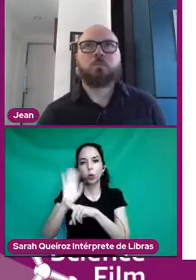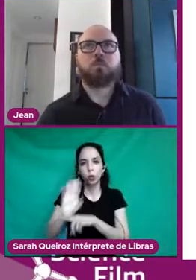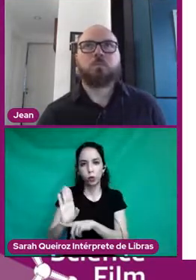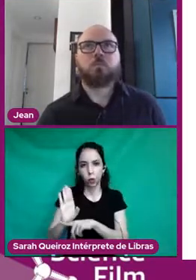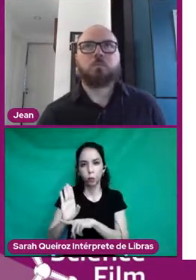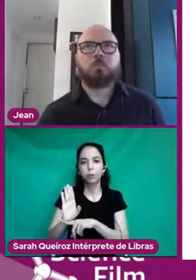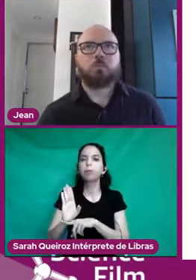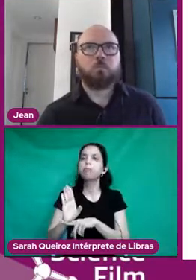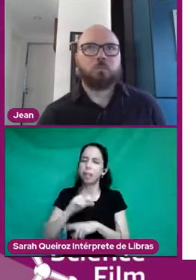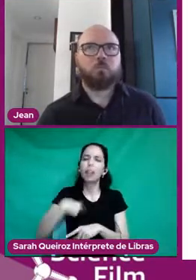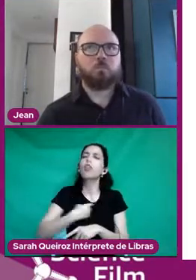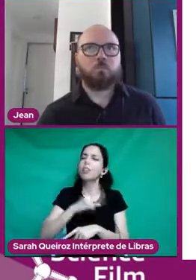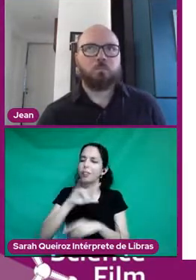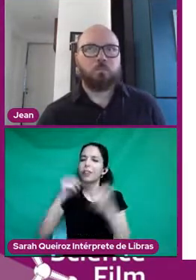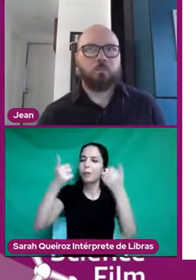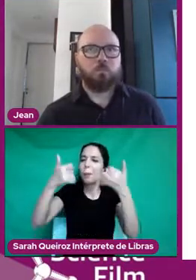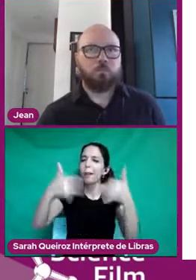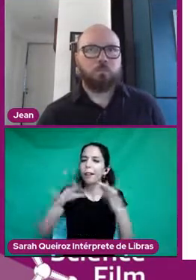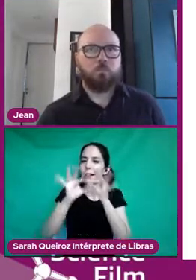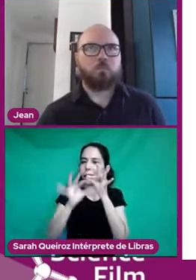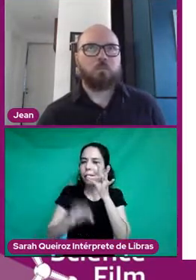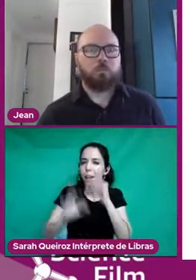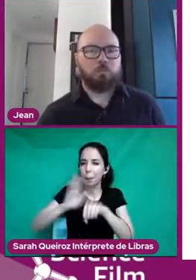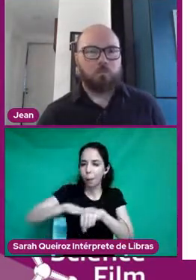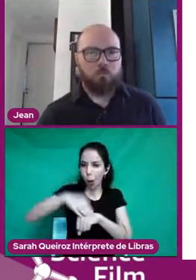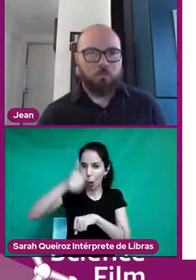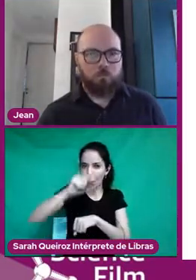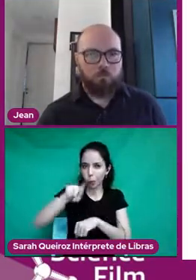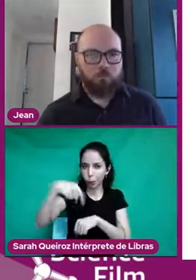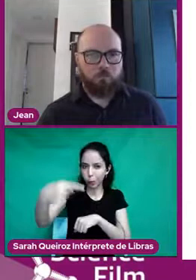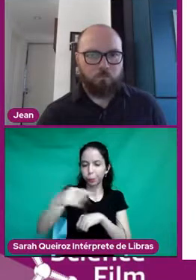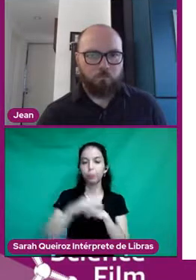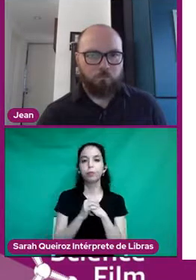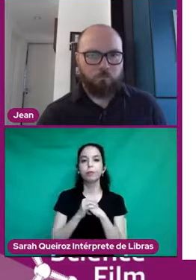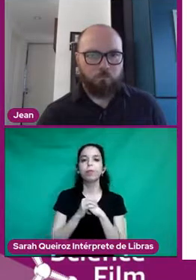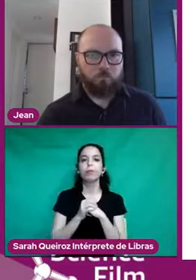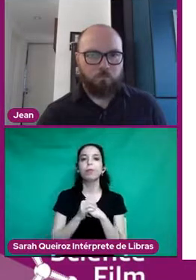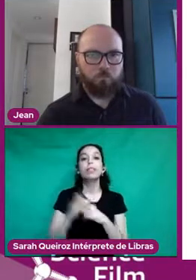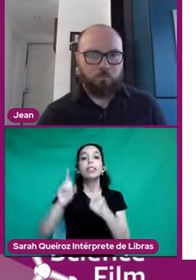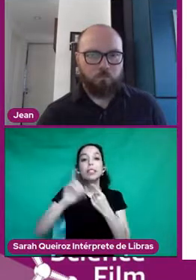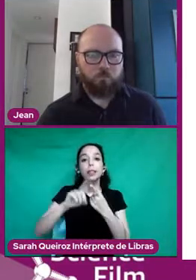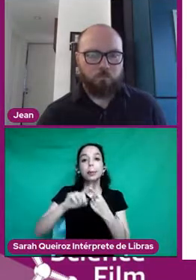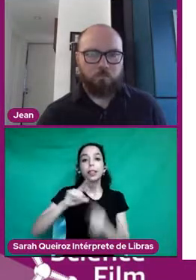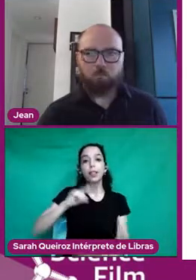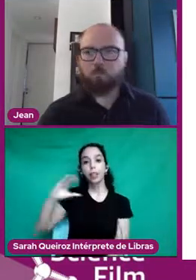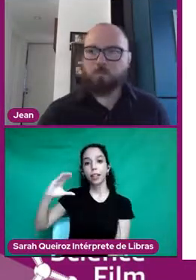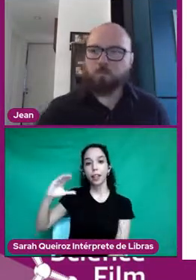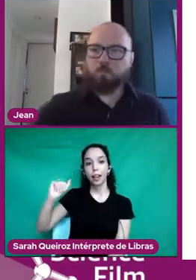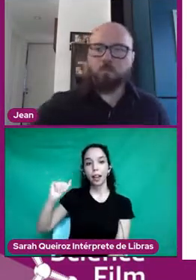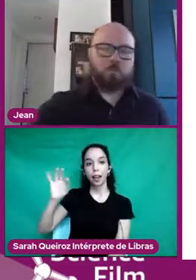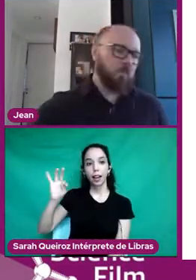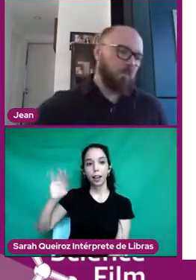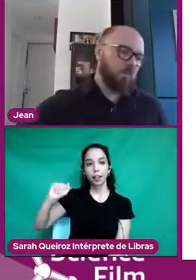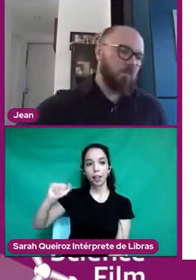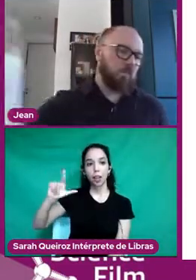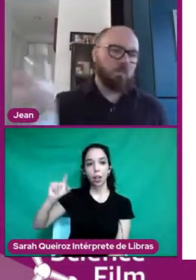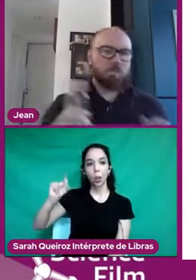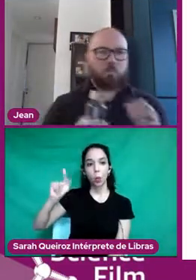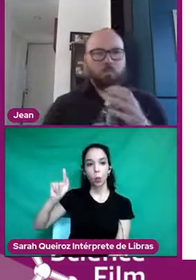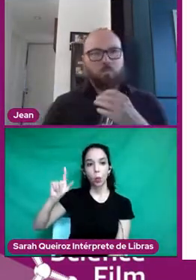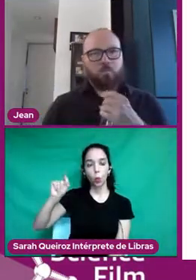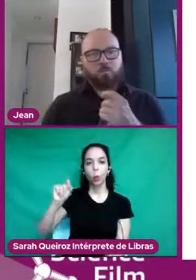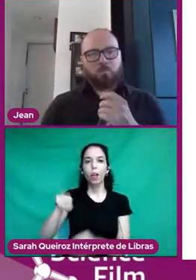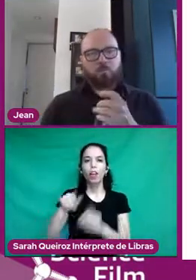mostrar direitinho para vocês como é que isso funciona. Nós temos também aqui o catálogo dos filmes, que é um folder que a gente fez com as